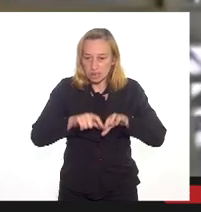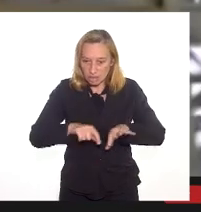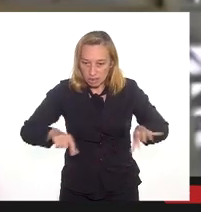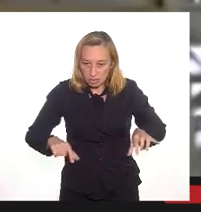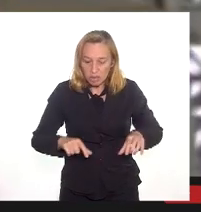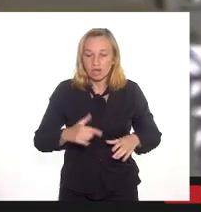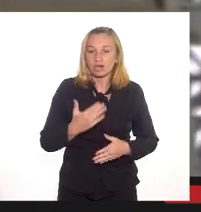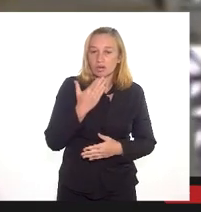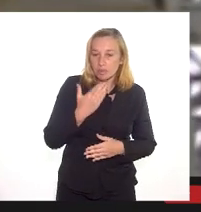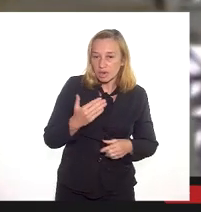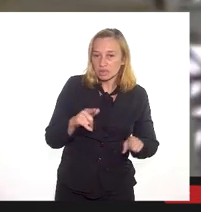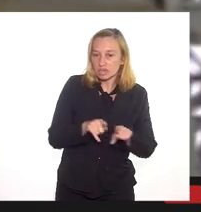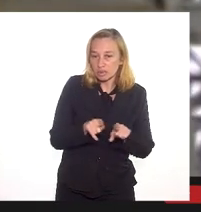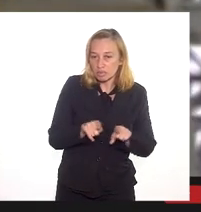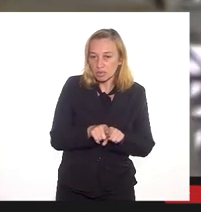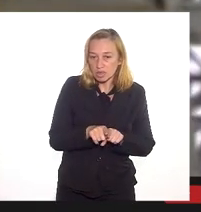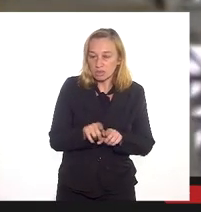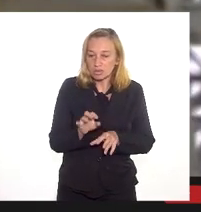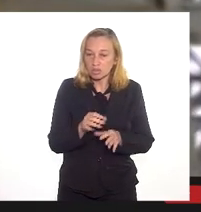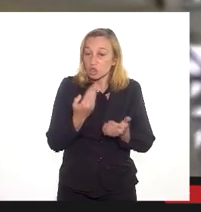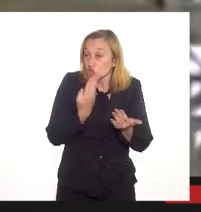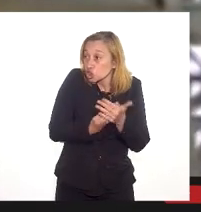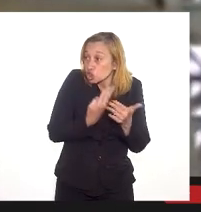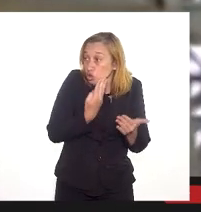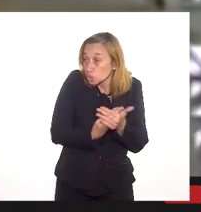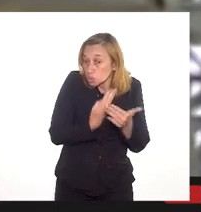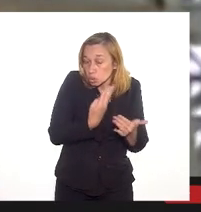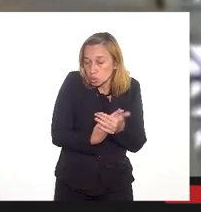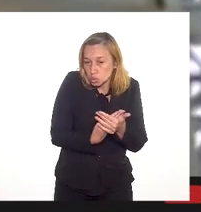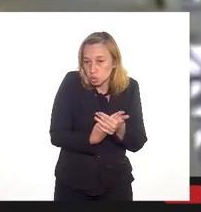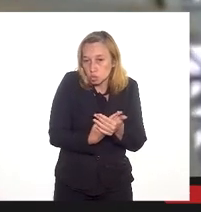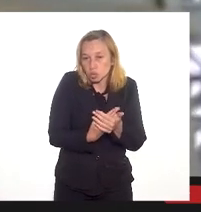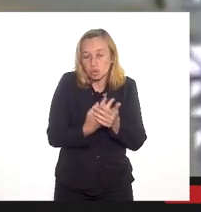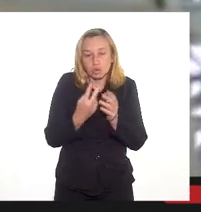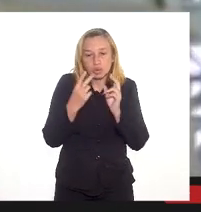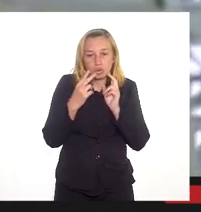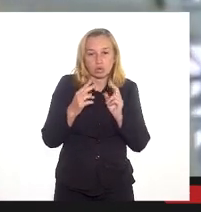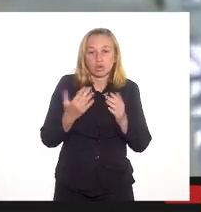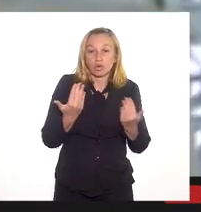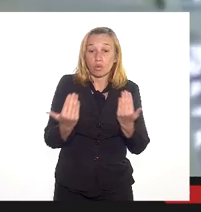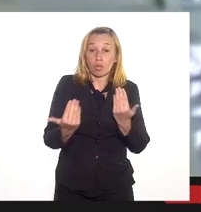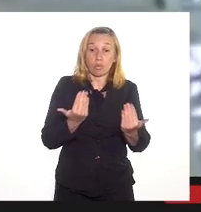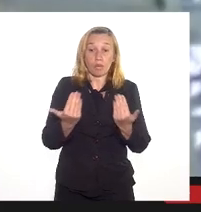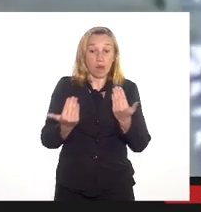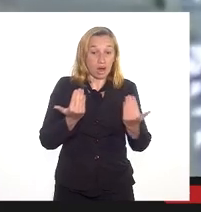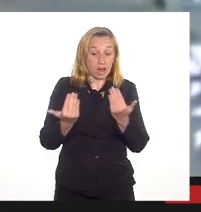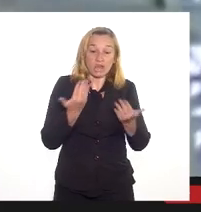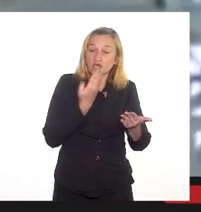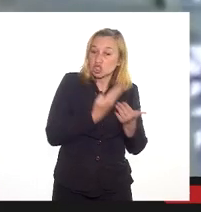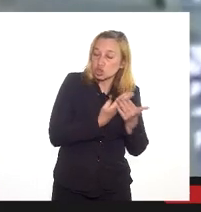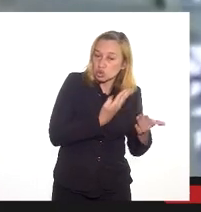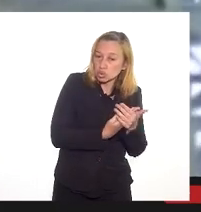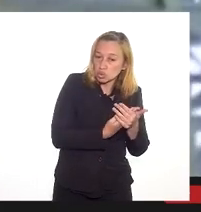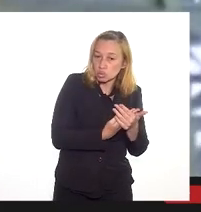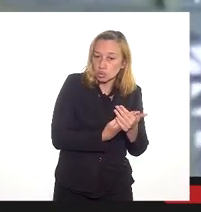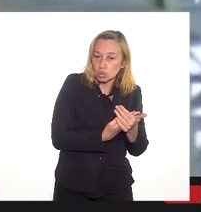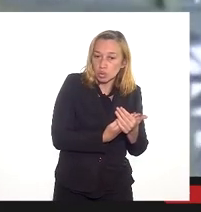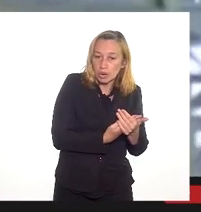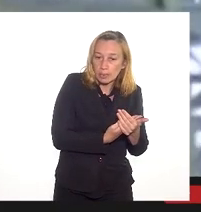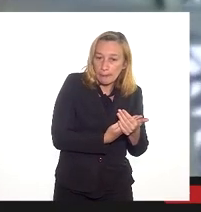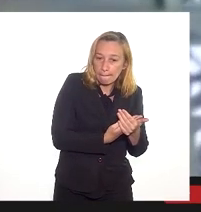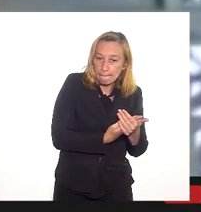Eu sugiro, inclusive, que sejam feitos estudos, e aí, do ponto de vista comparativo, estudos que levem em consideração